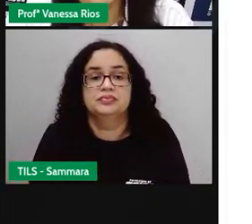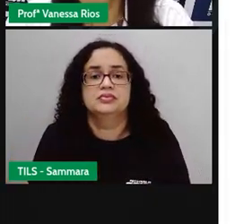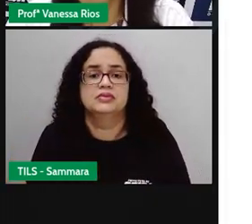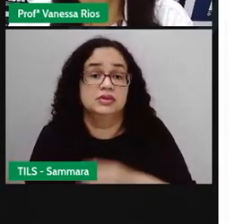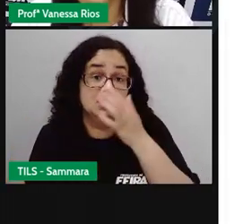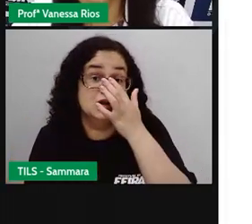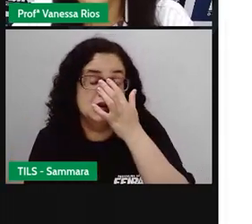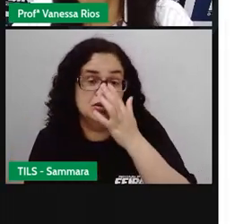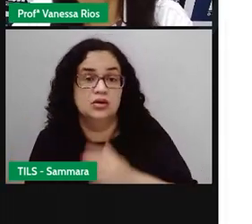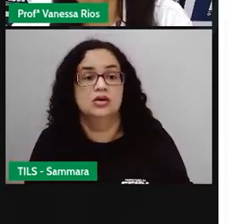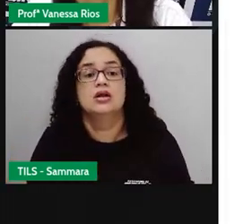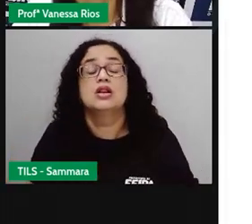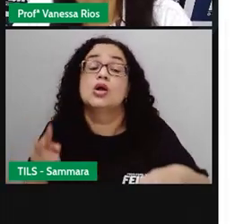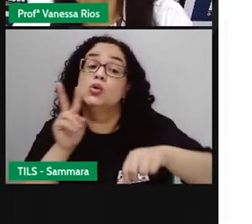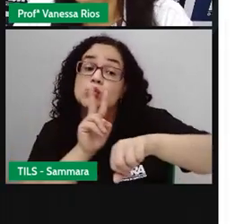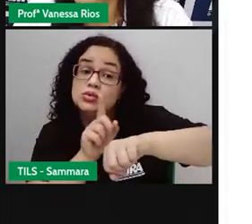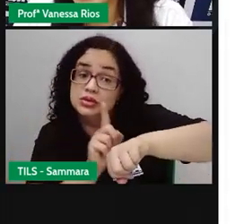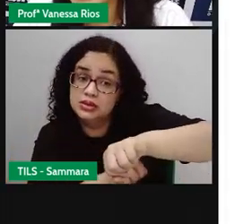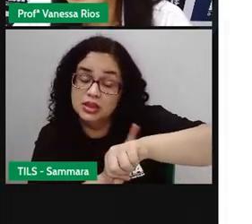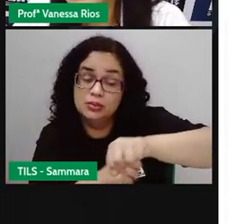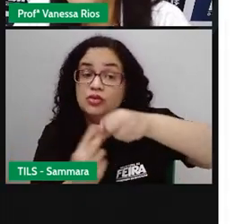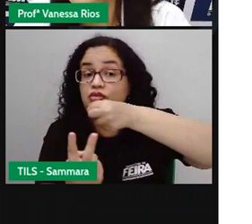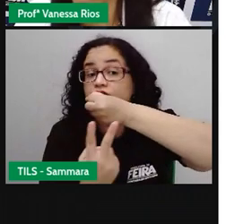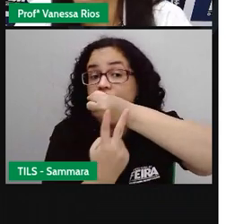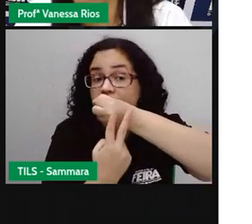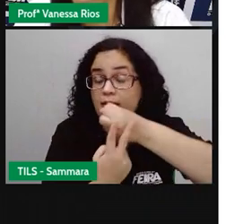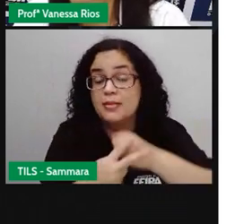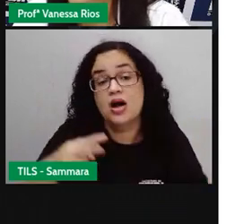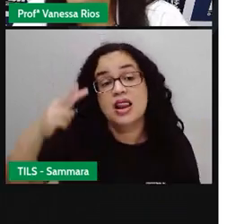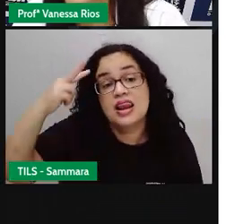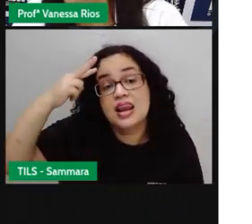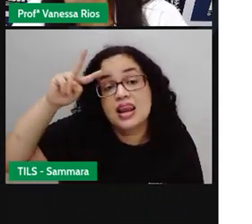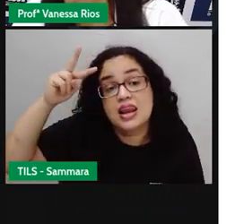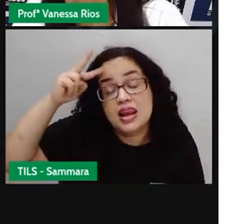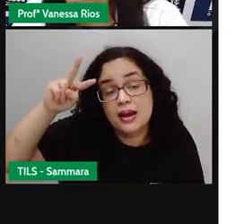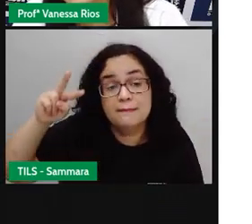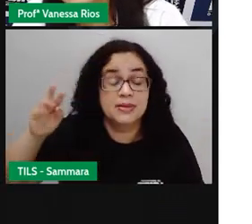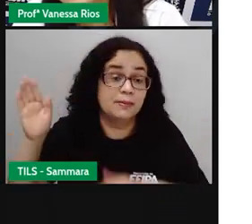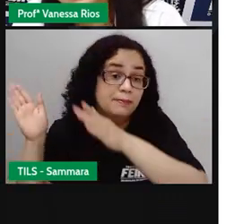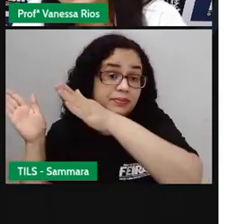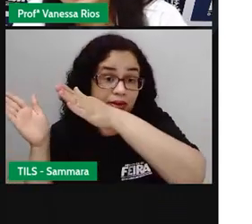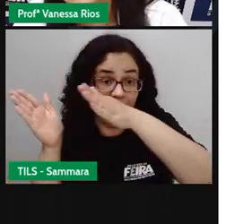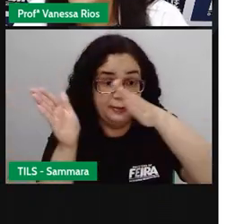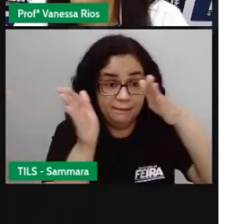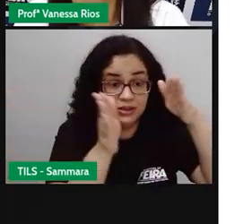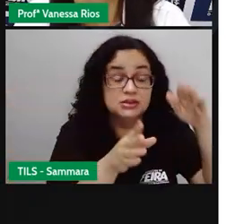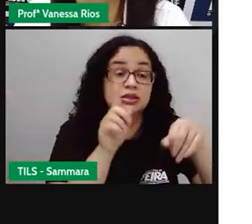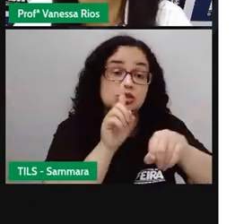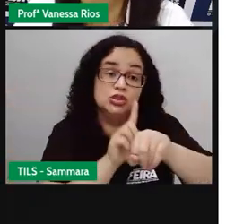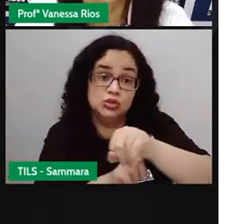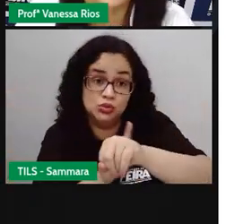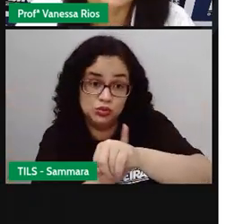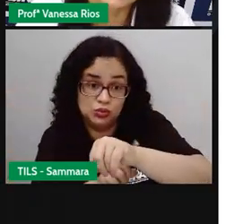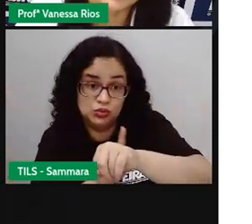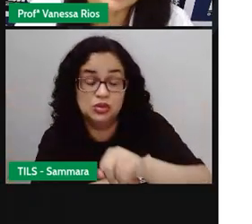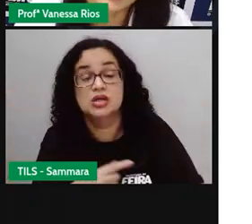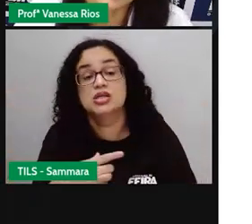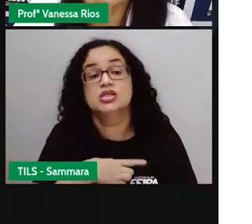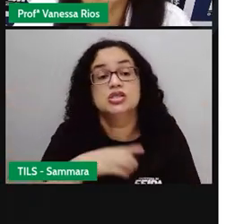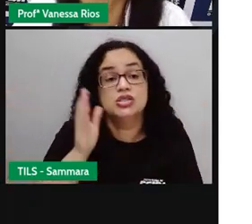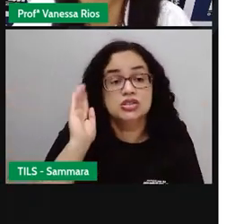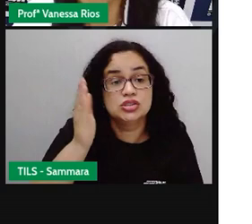Mas voltando aí aos tempos verbais e lembrando aí dessa passagem do tempo, né? Das coisas que já